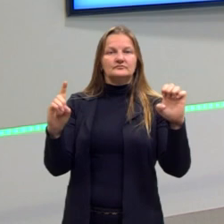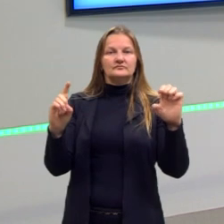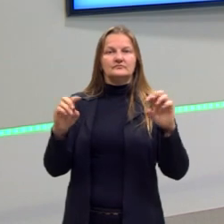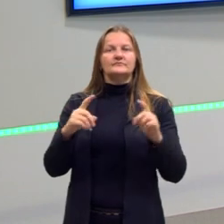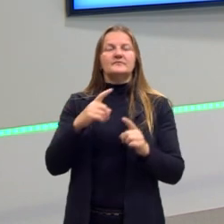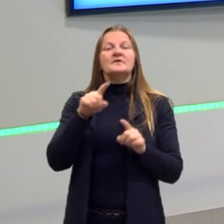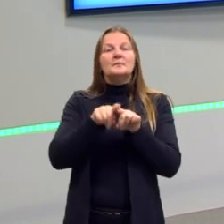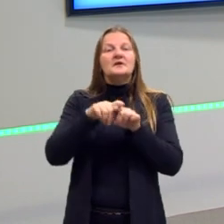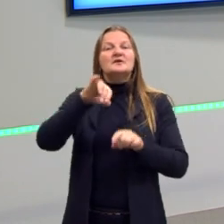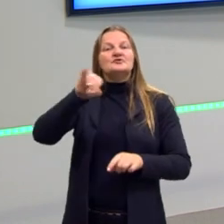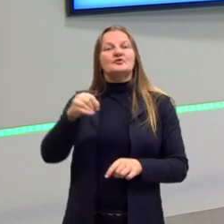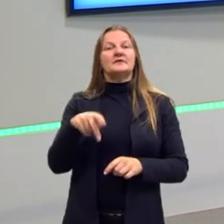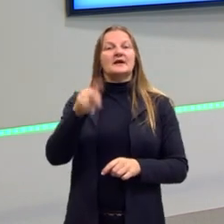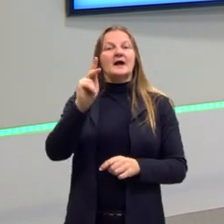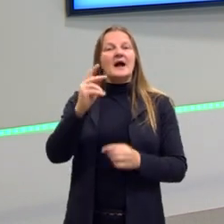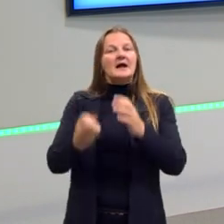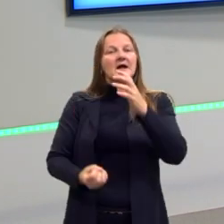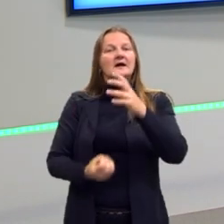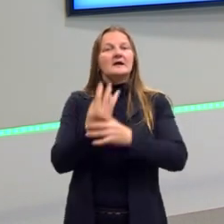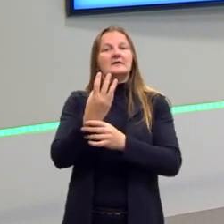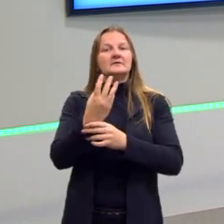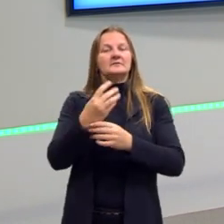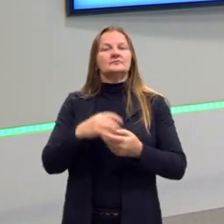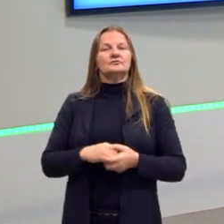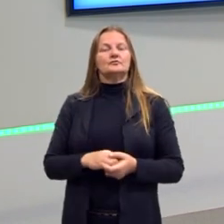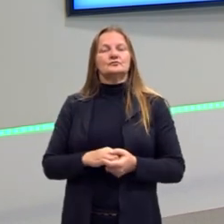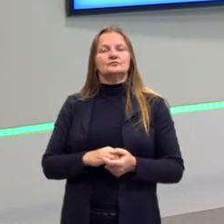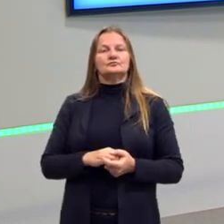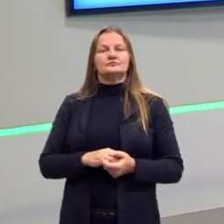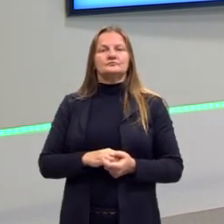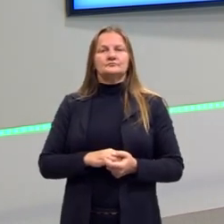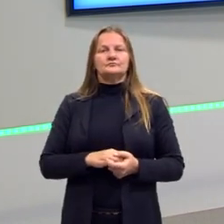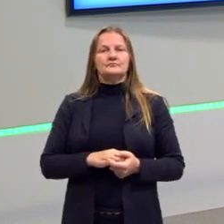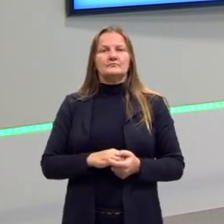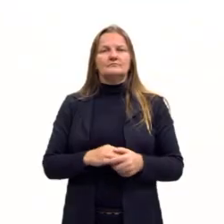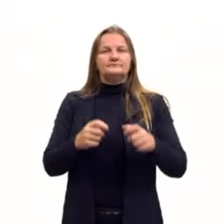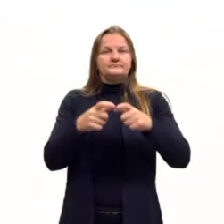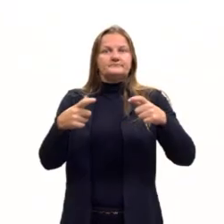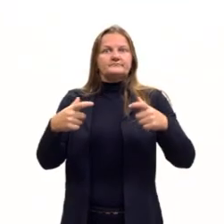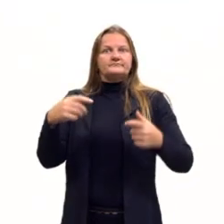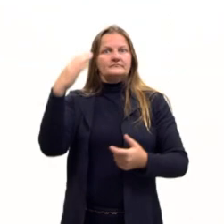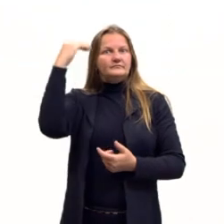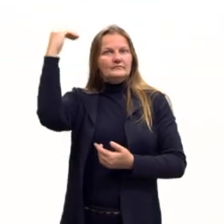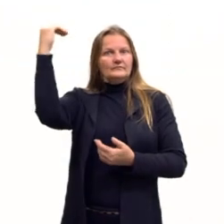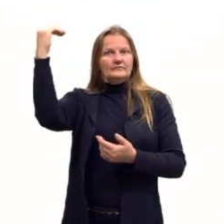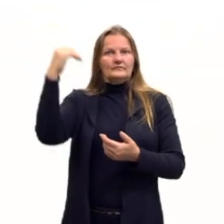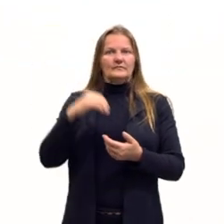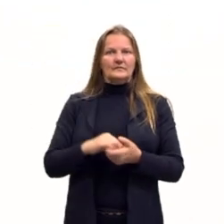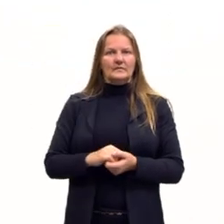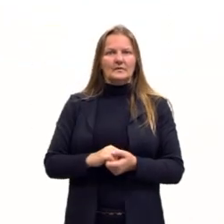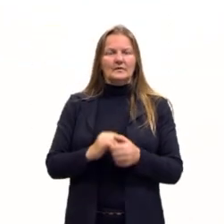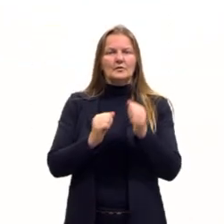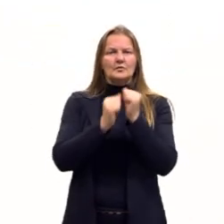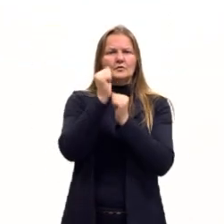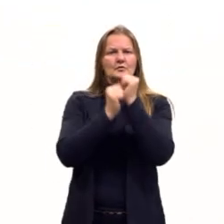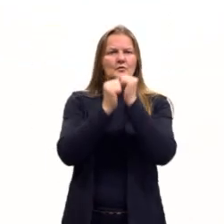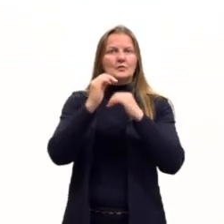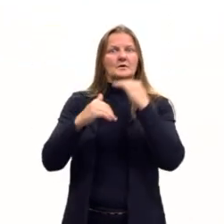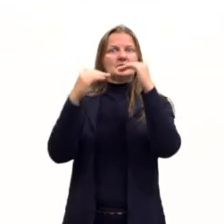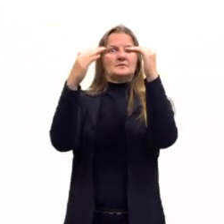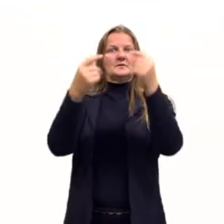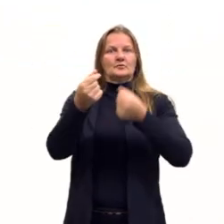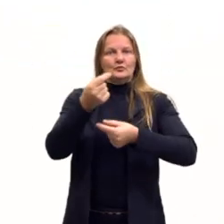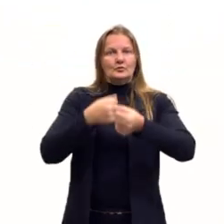interiorizando e trazendo essa multinacional para ter essa grande, esse grande crescimento aí,